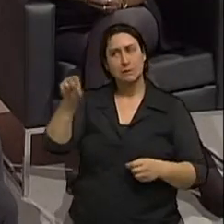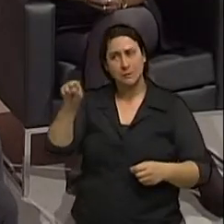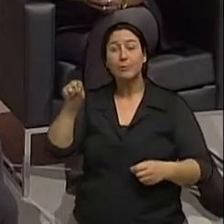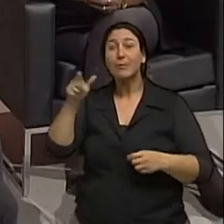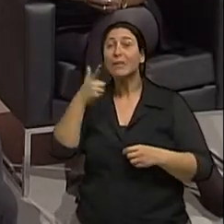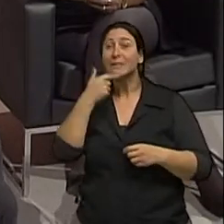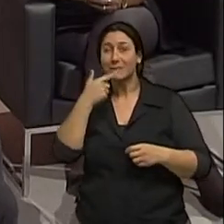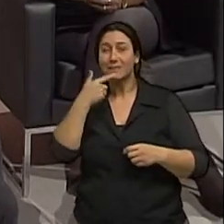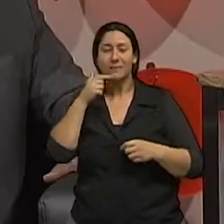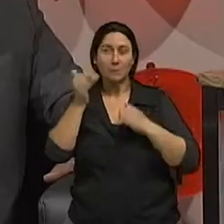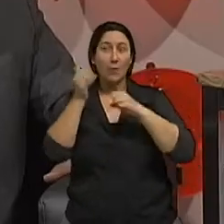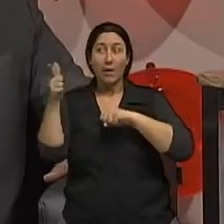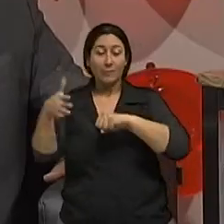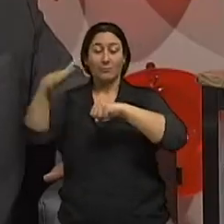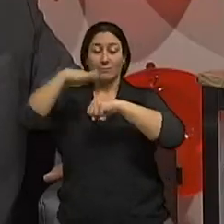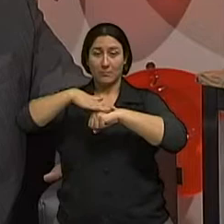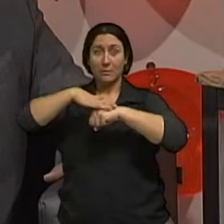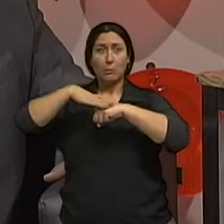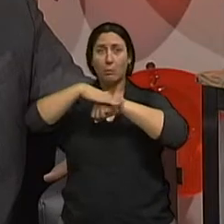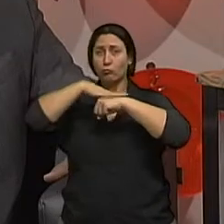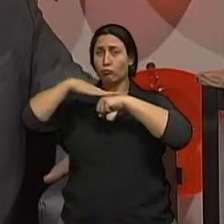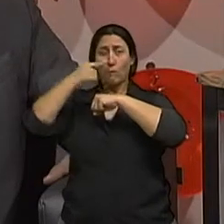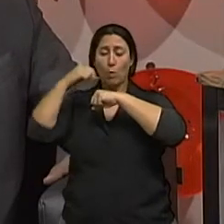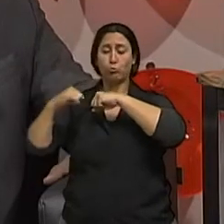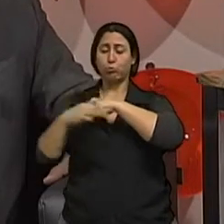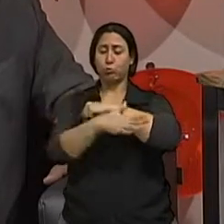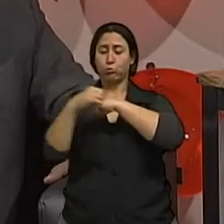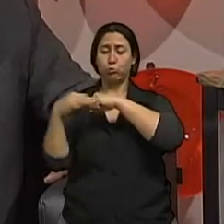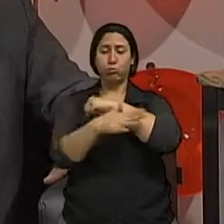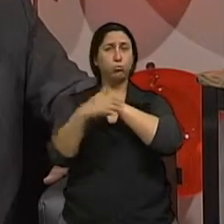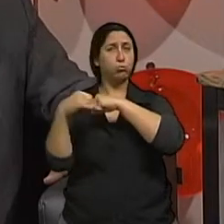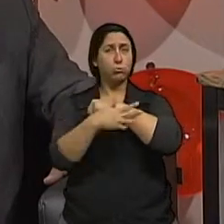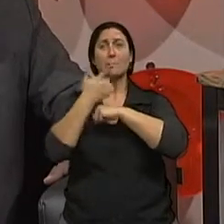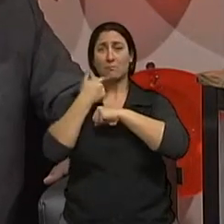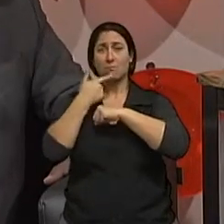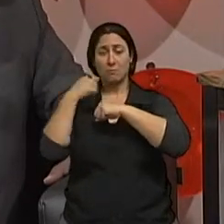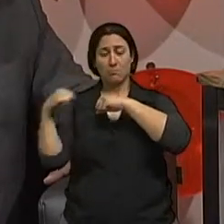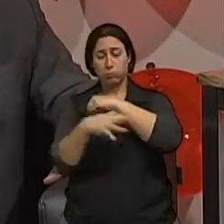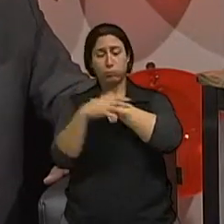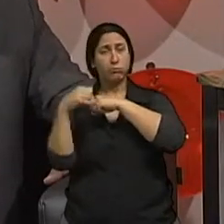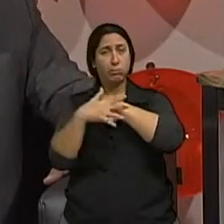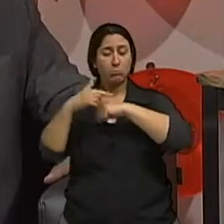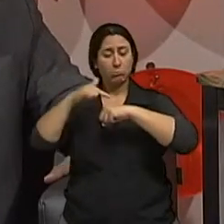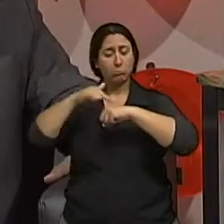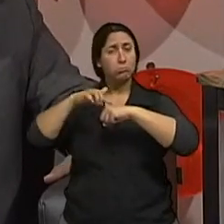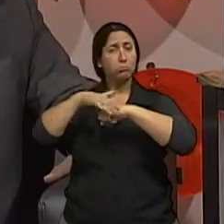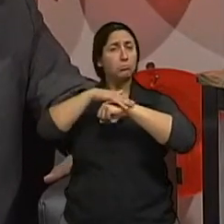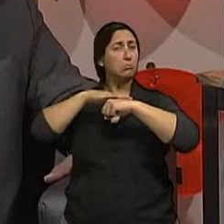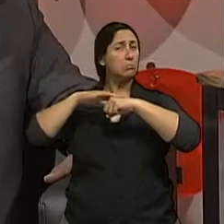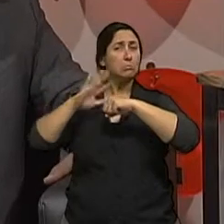superficial ele só no processo cirúrgico ele é completamente